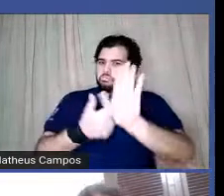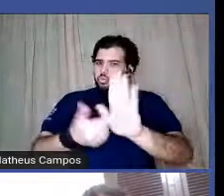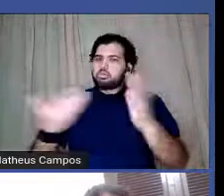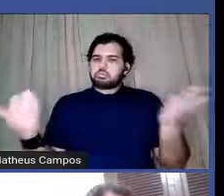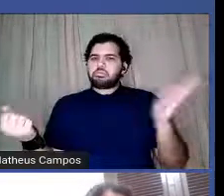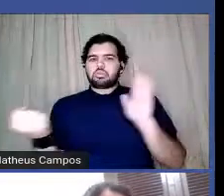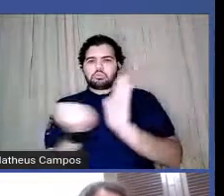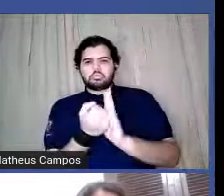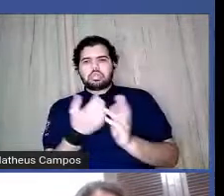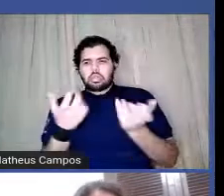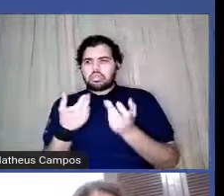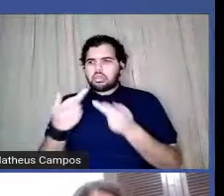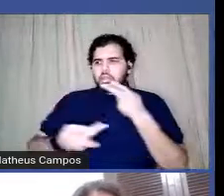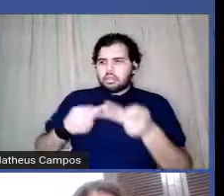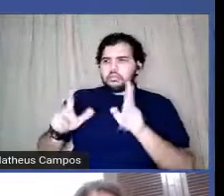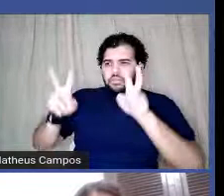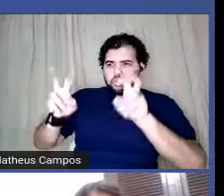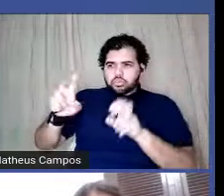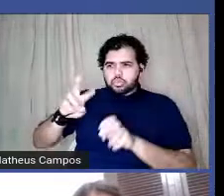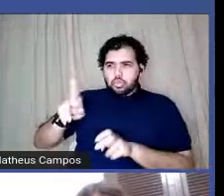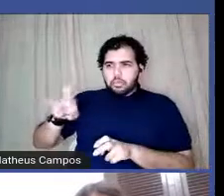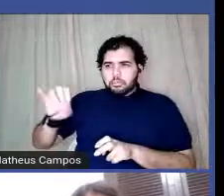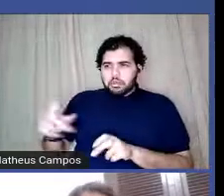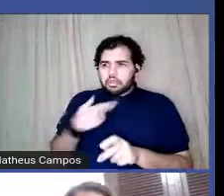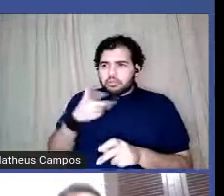Quer falar mais alguma coisa sobre a Barrosas, Laís?